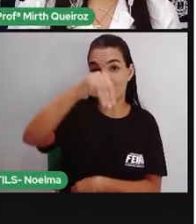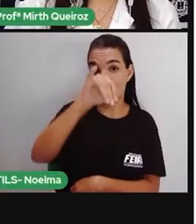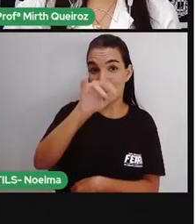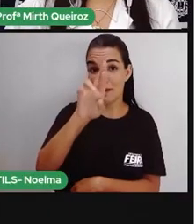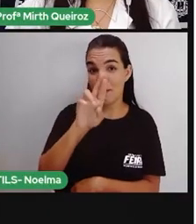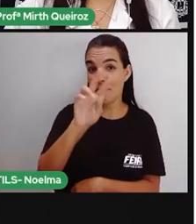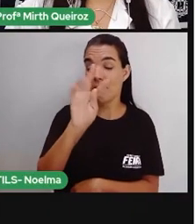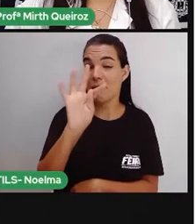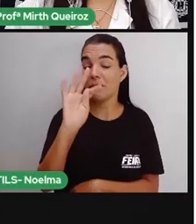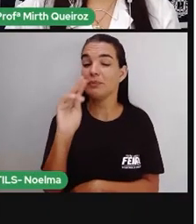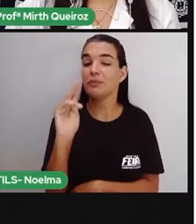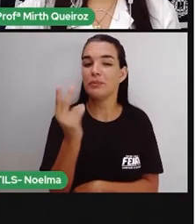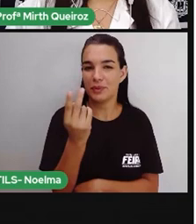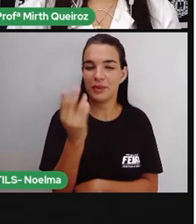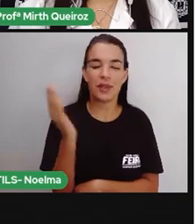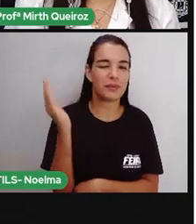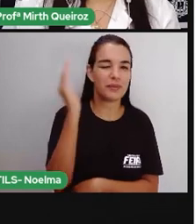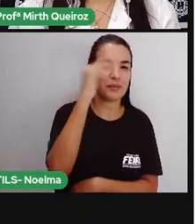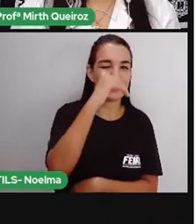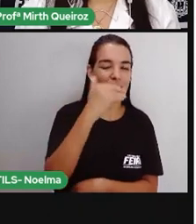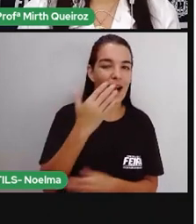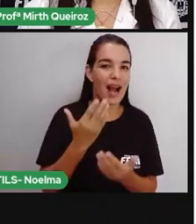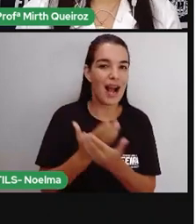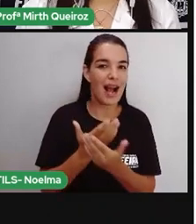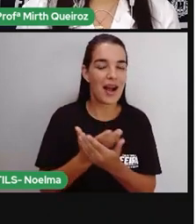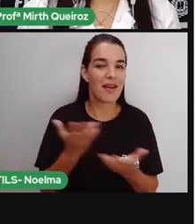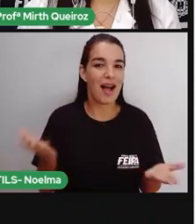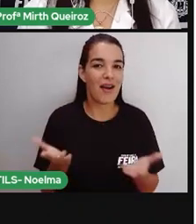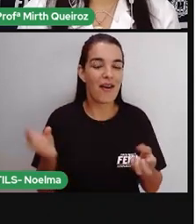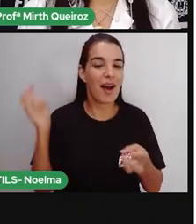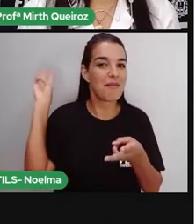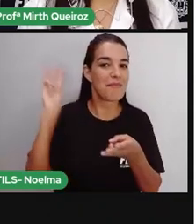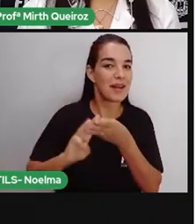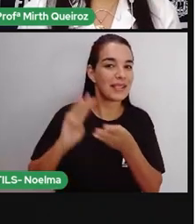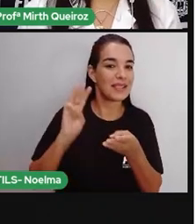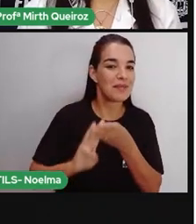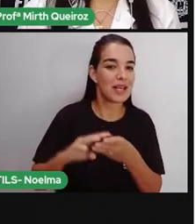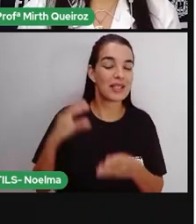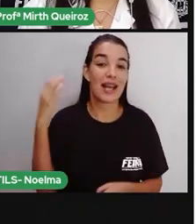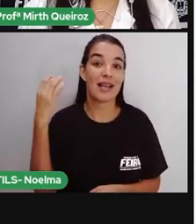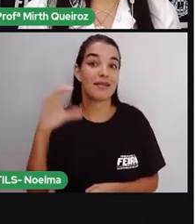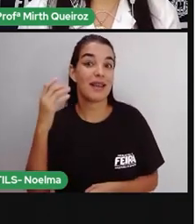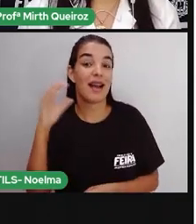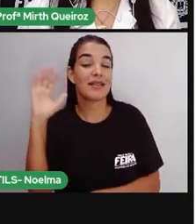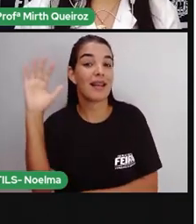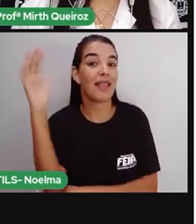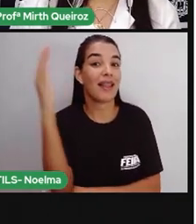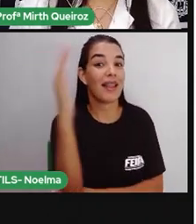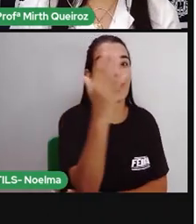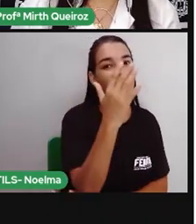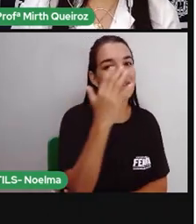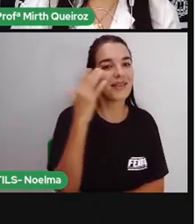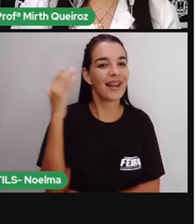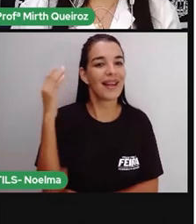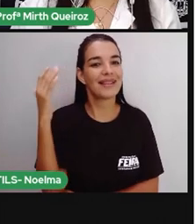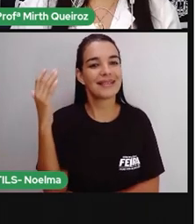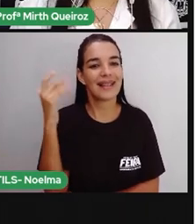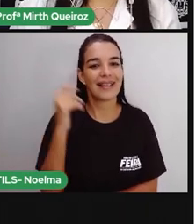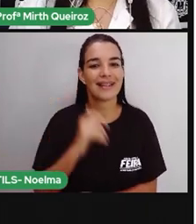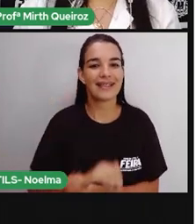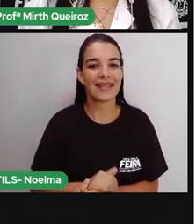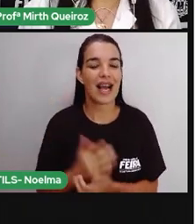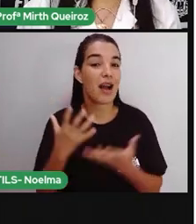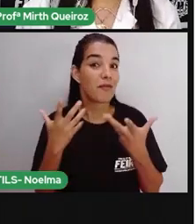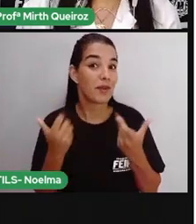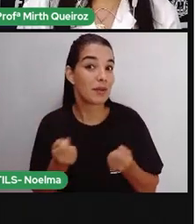e venha com a gente que a gente terá aulas de matemática e ciências da natureza. E